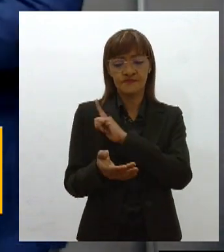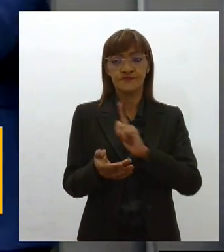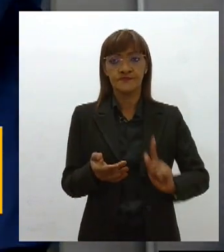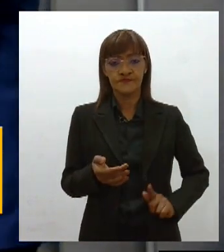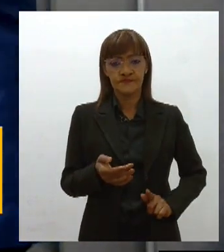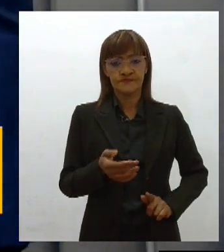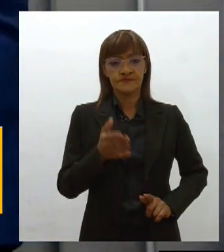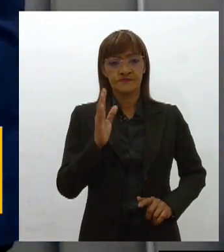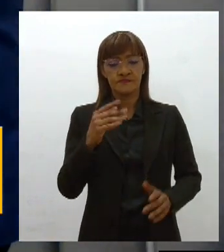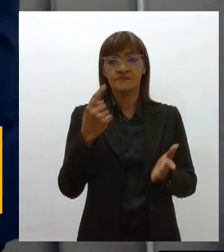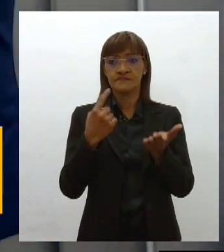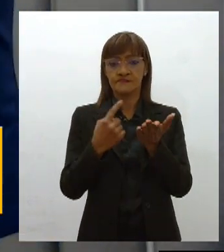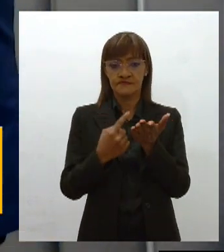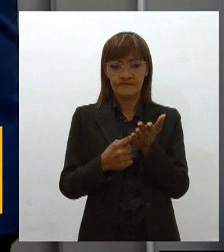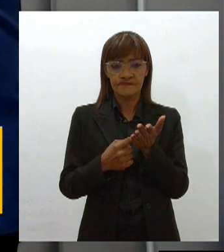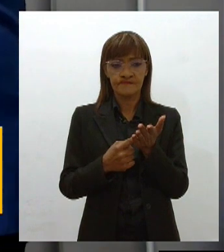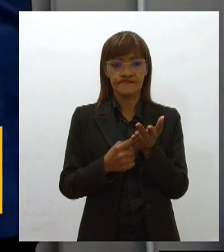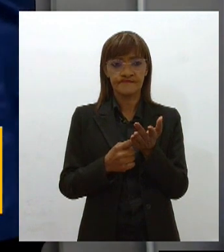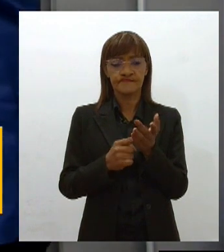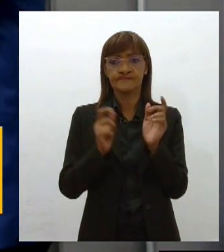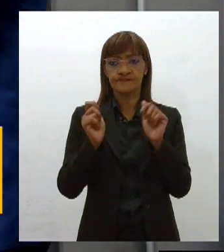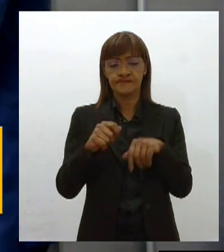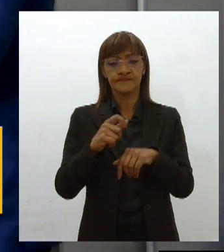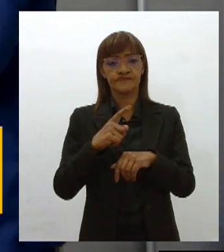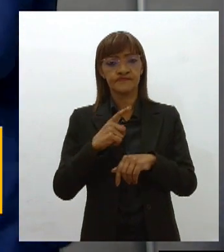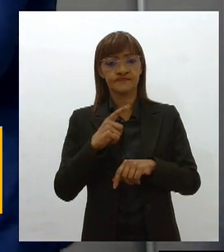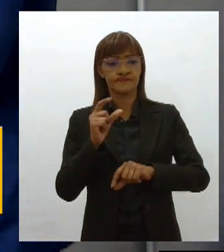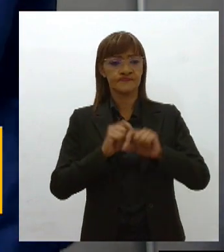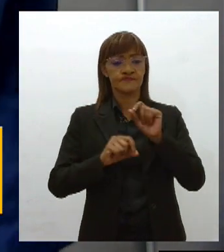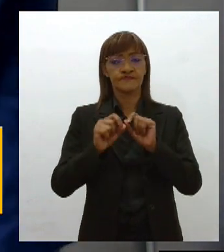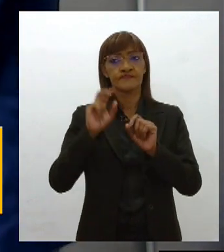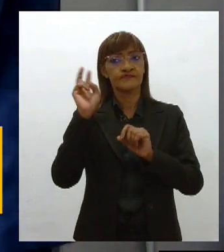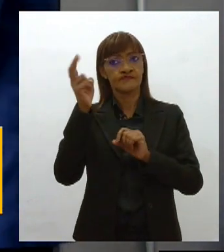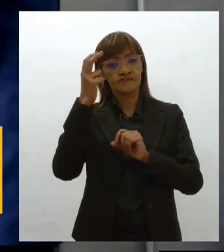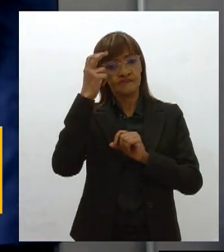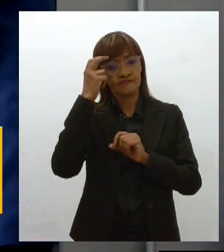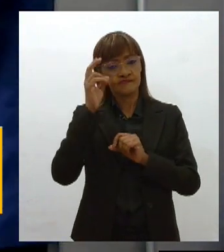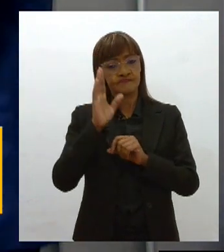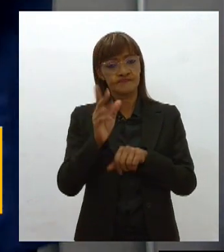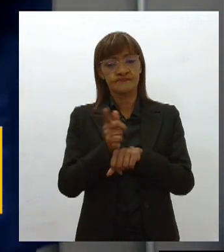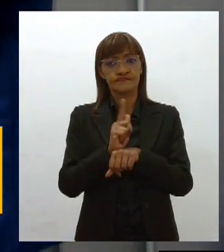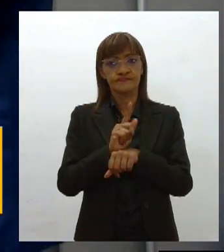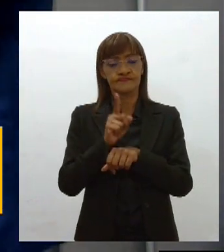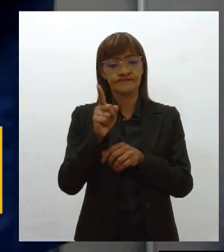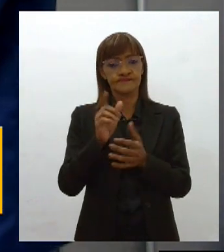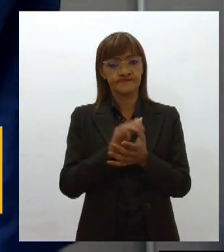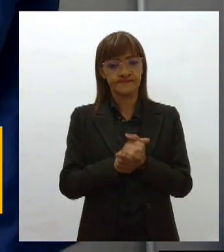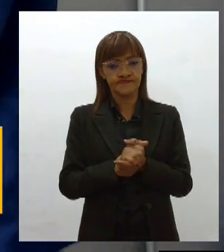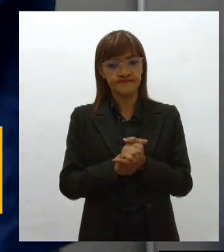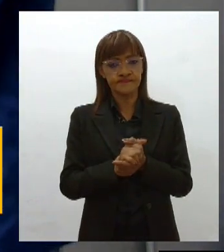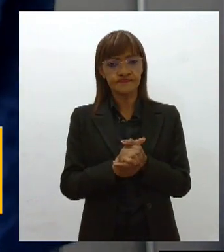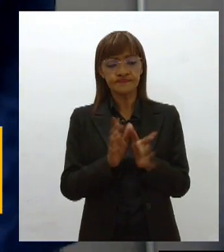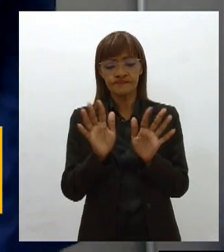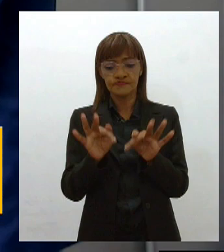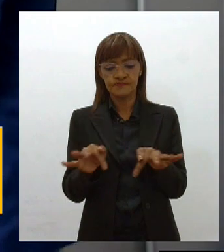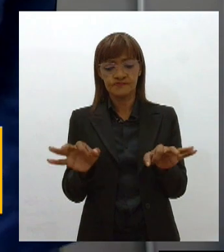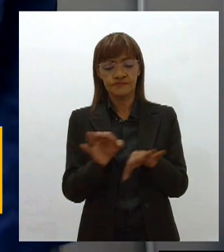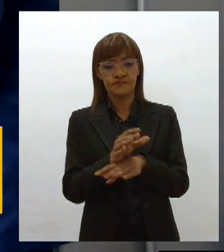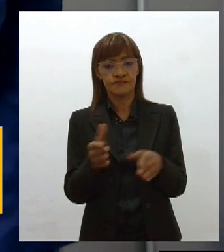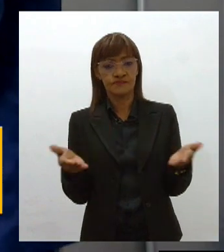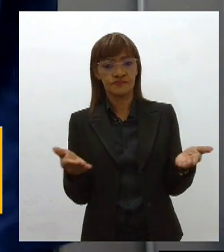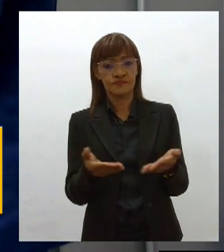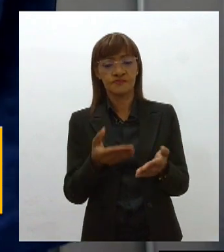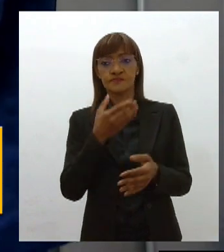marcando o compromisso que ele teve com a classe da cultura na sua gestão, está encerrando agora em dezembro, mas firmando esse compromisso.